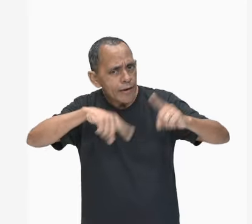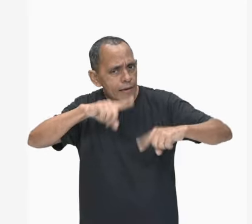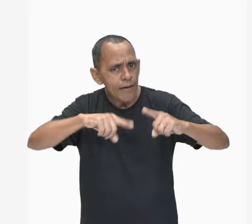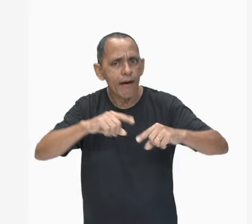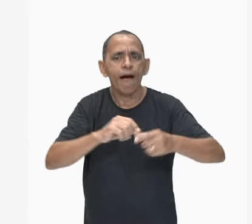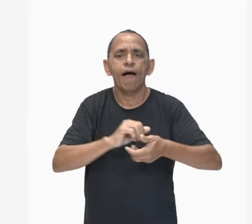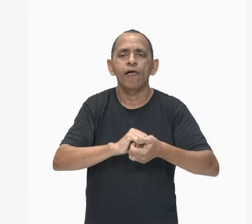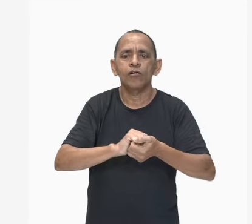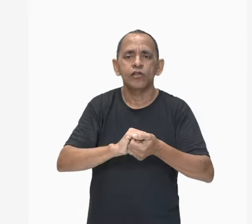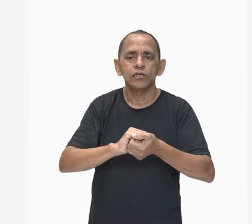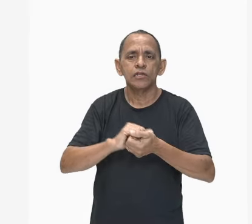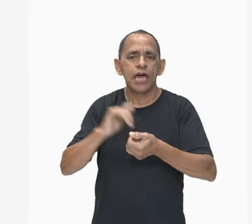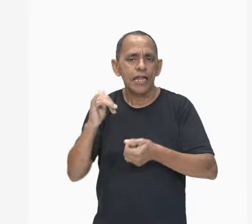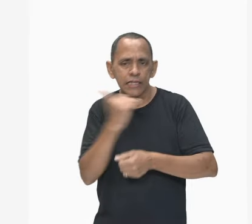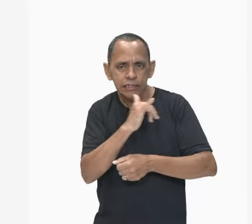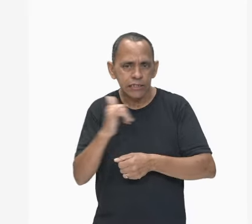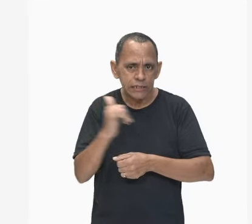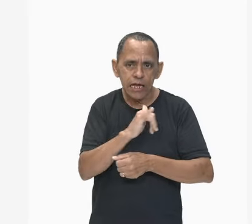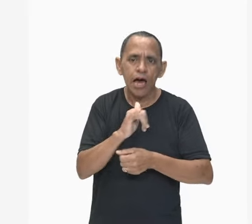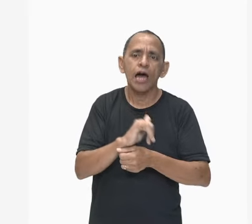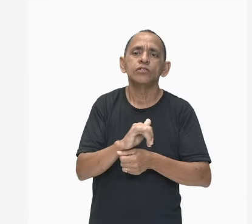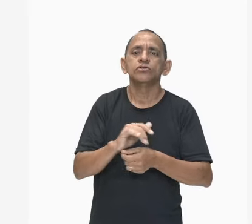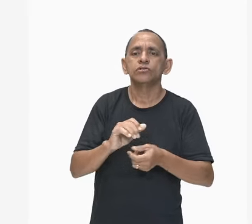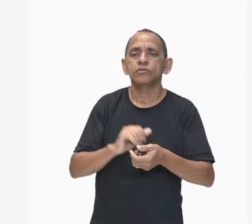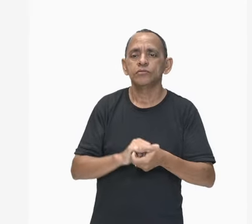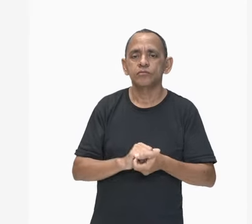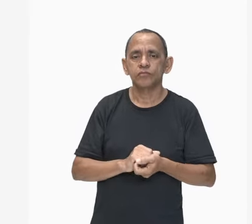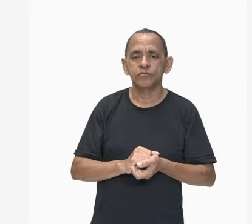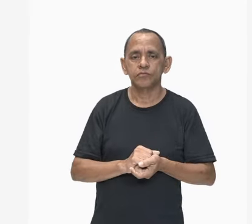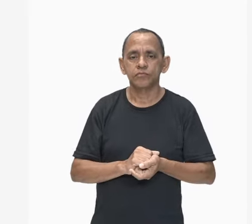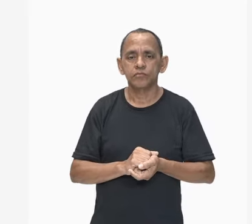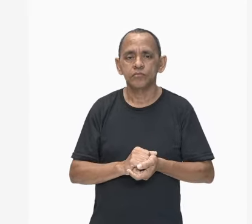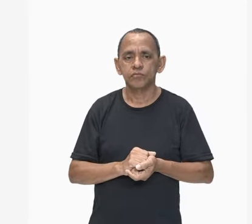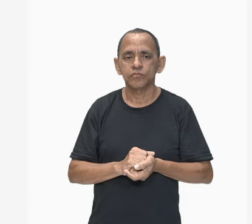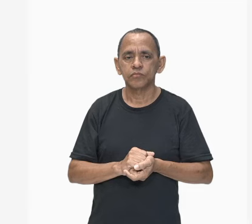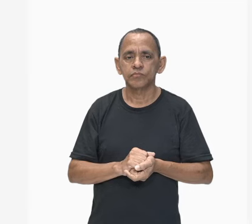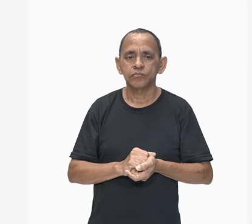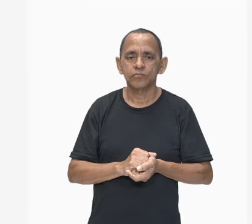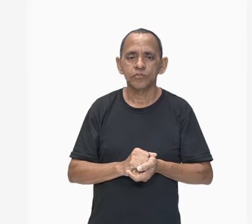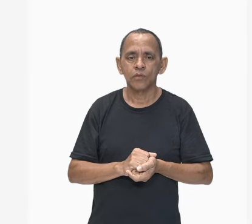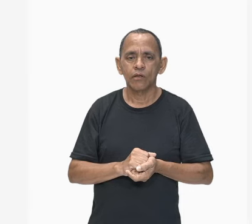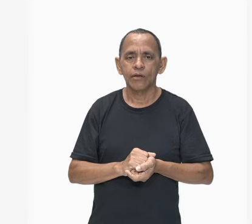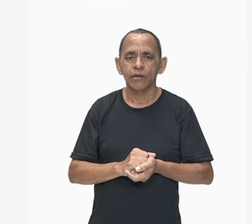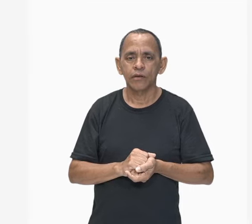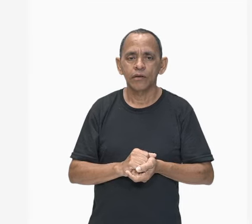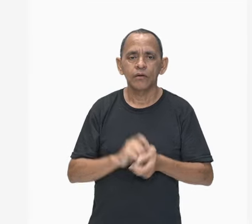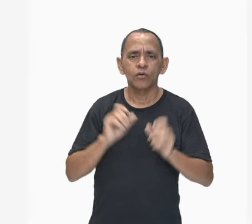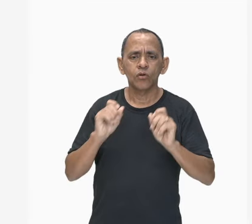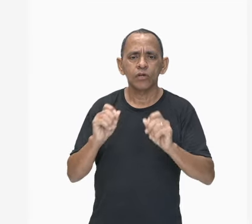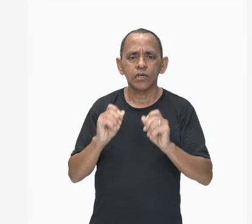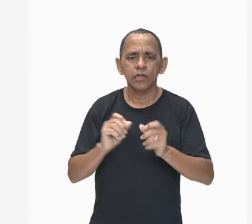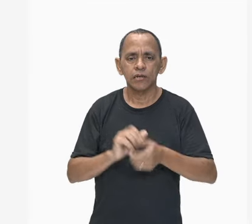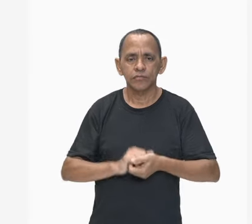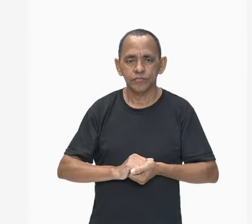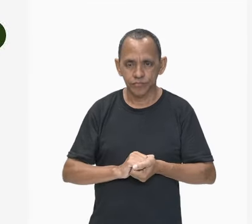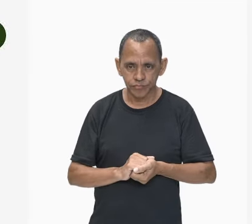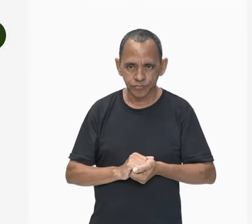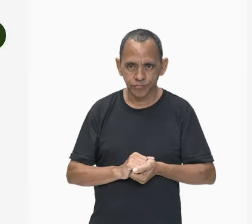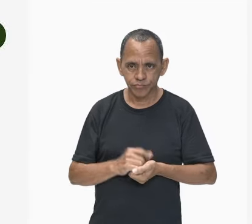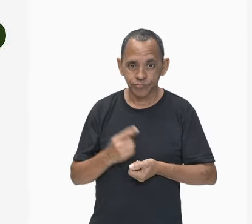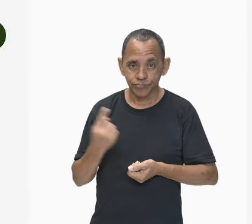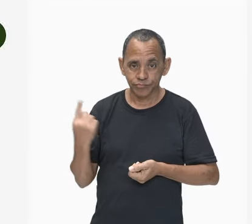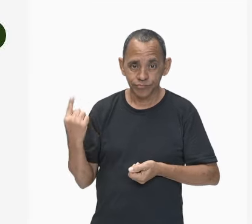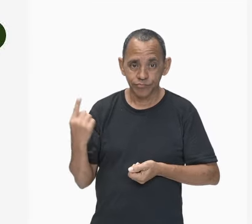você tem o que nós vamos analisar agora, que envolve os corpos eletrizados. Vejam aí.